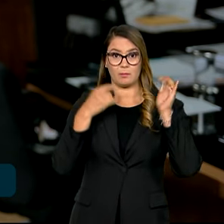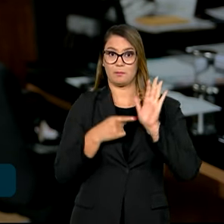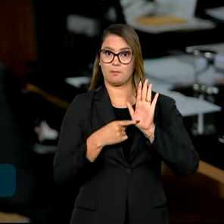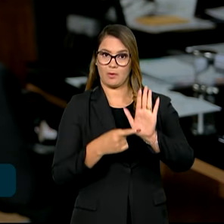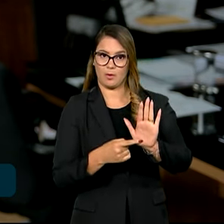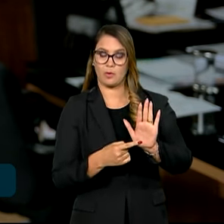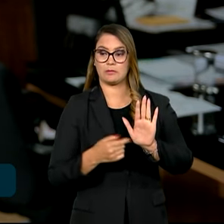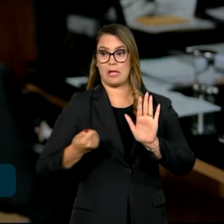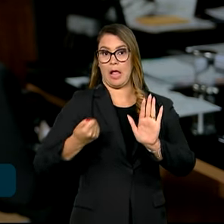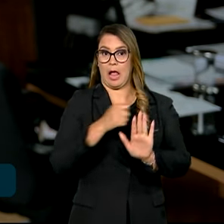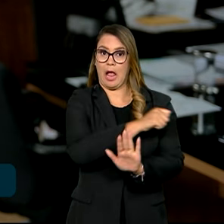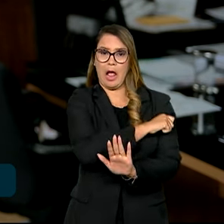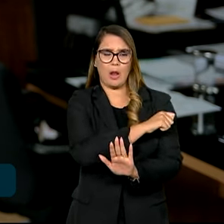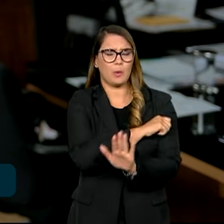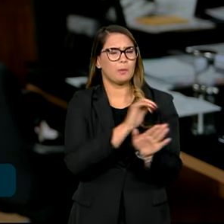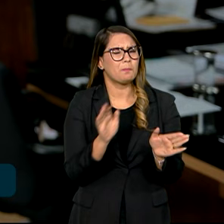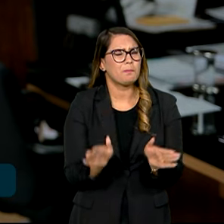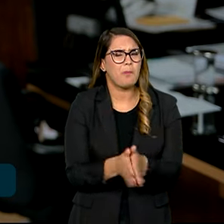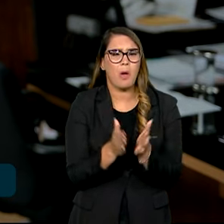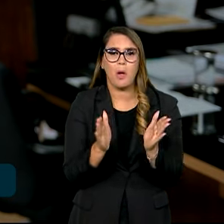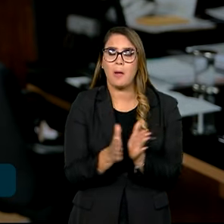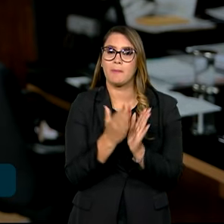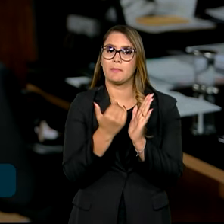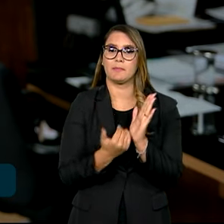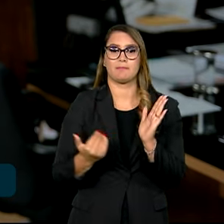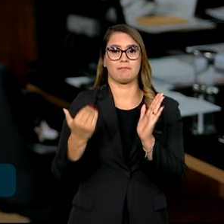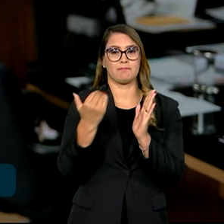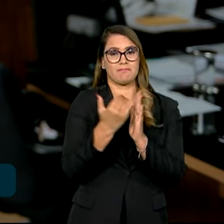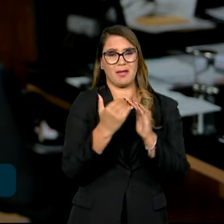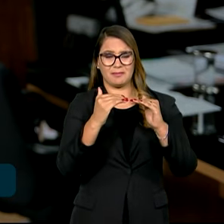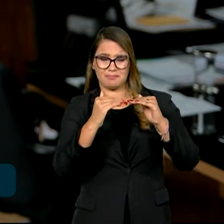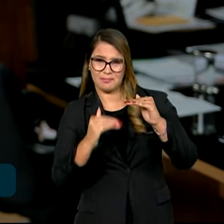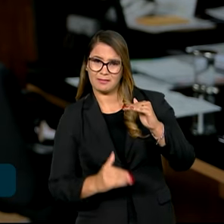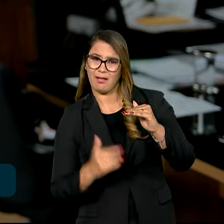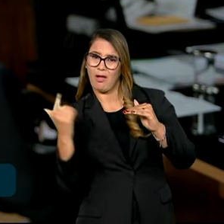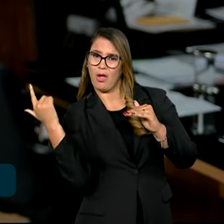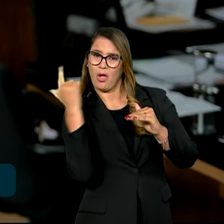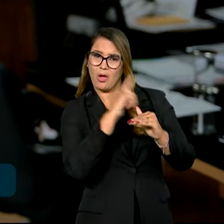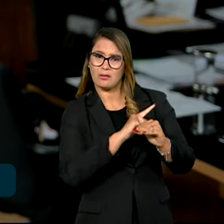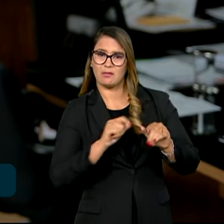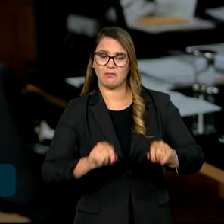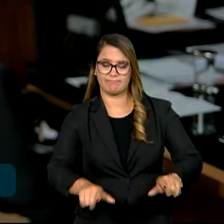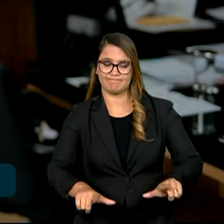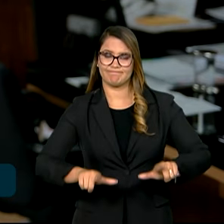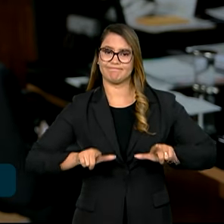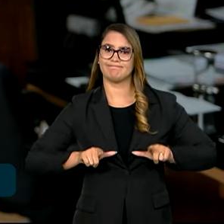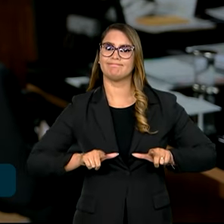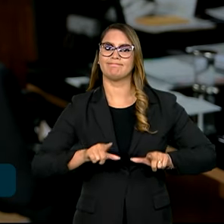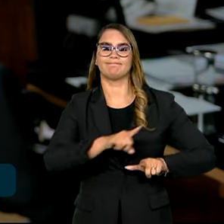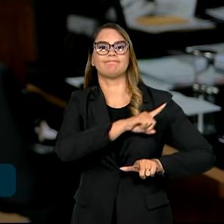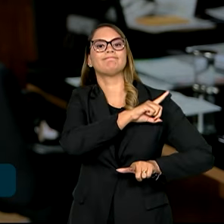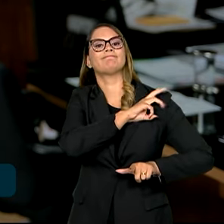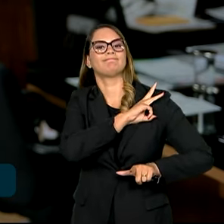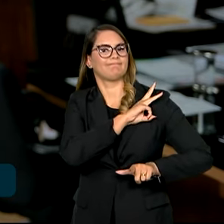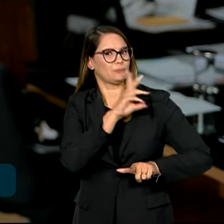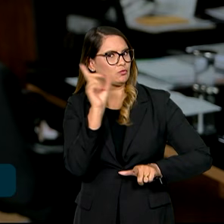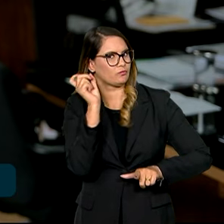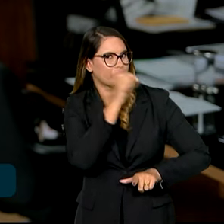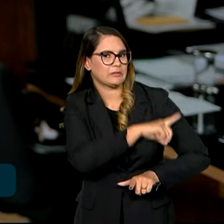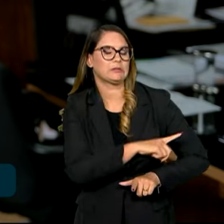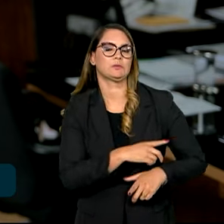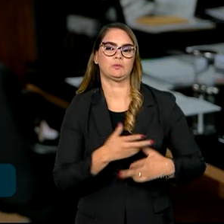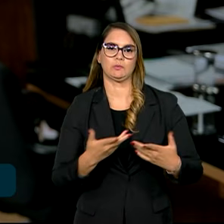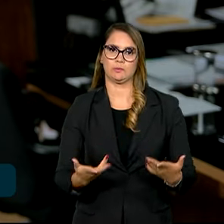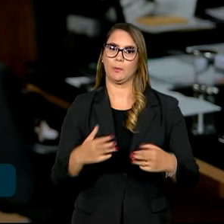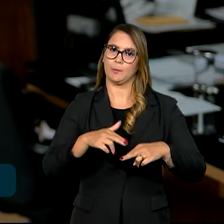entre os estudantes mais pobres, menos da metade consegue conquistar o seu diploma do ensino médio. Portanto,